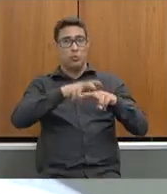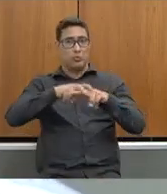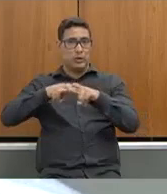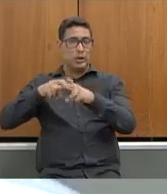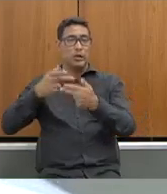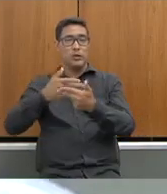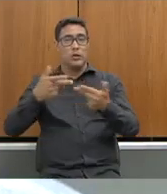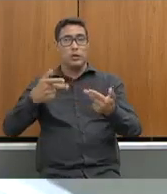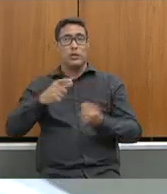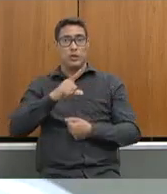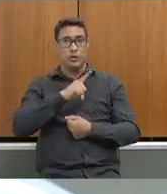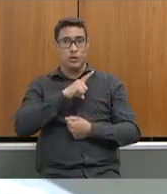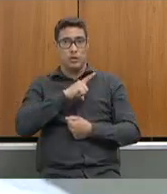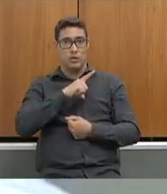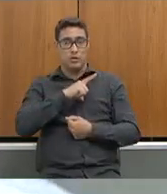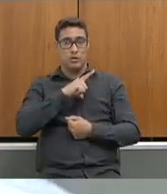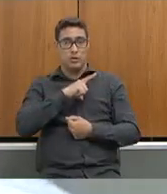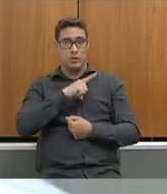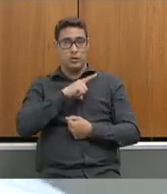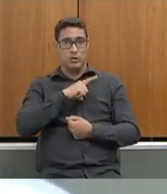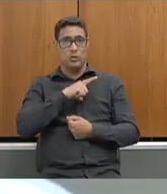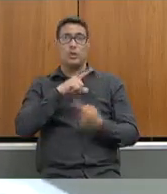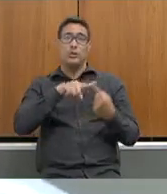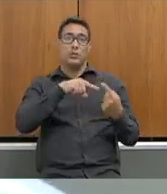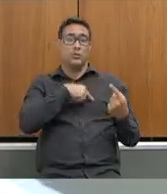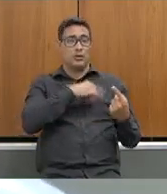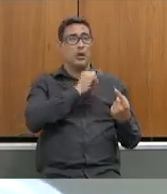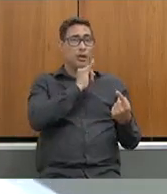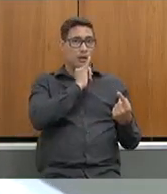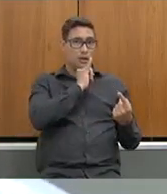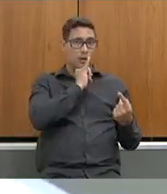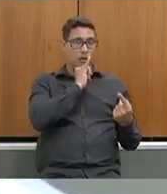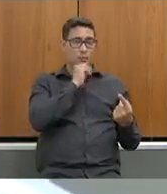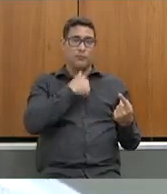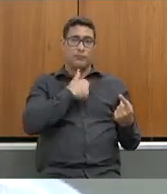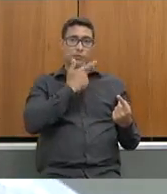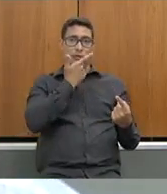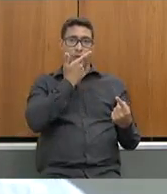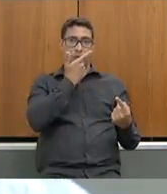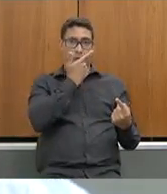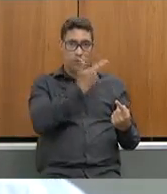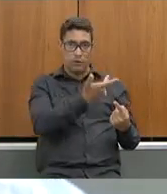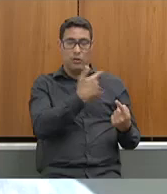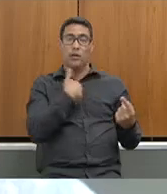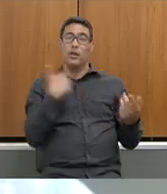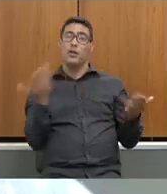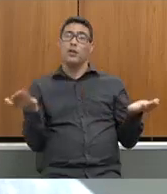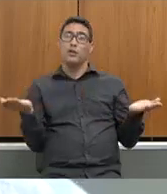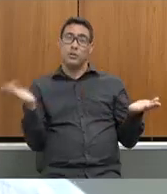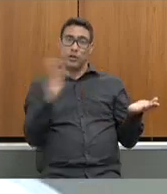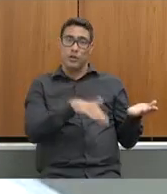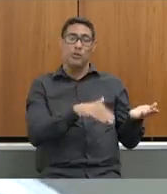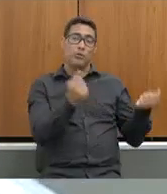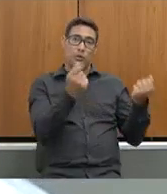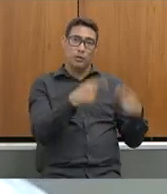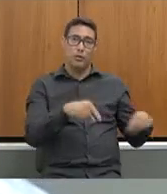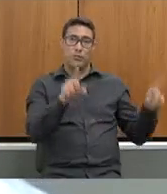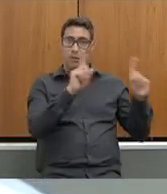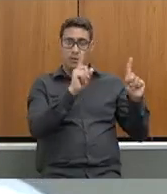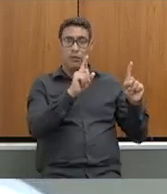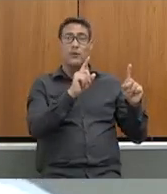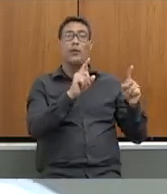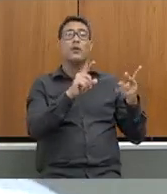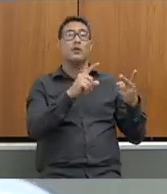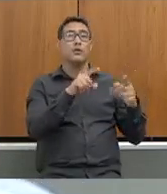nós temos esses exemplos que eu citando que é o mobiliário que chegou e nem precisava temos o problema